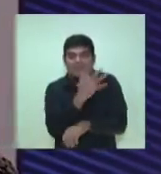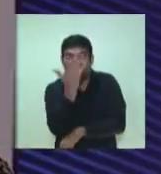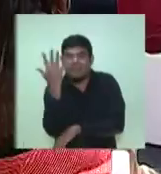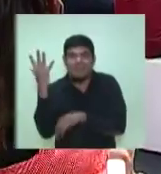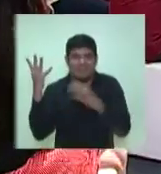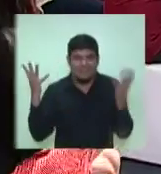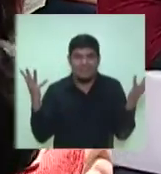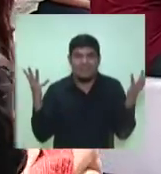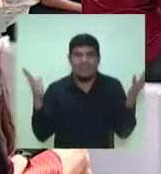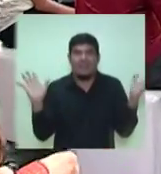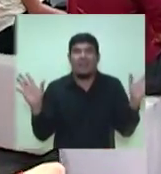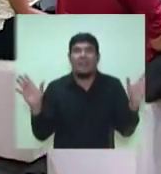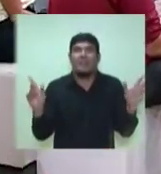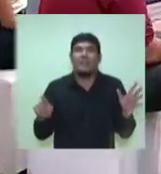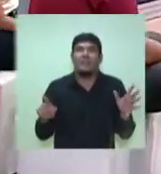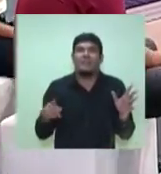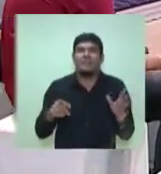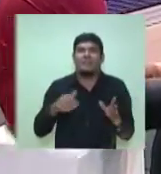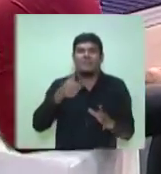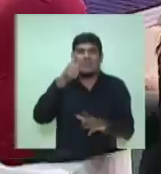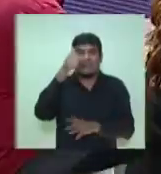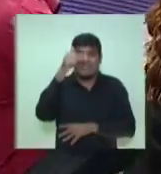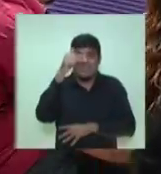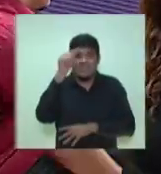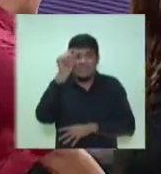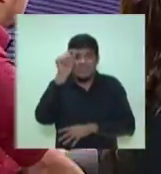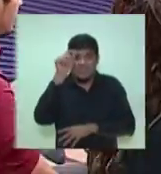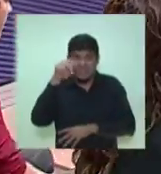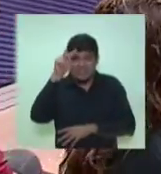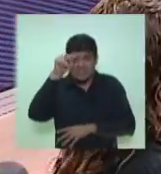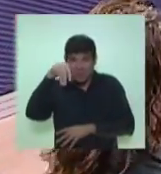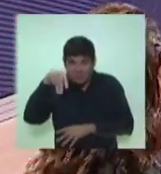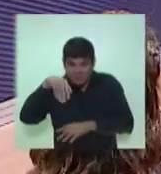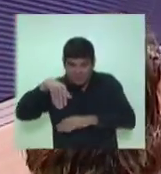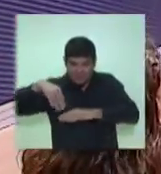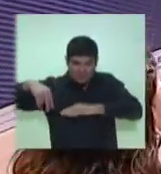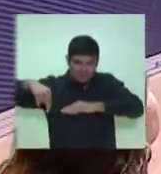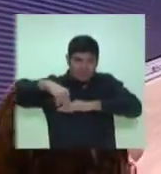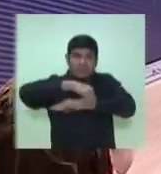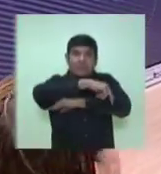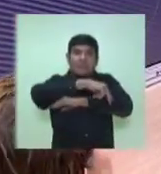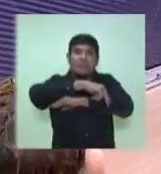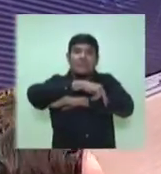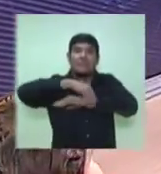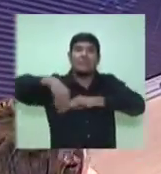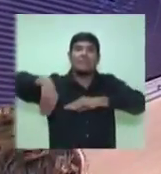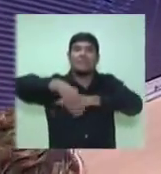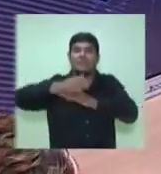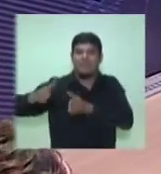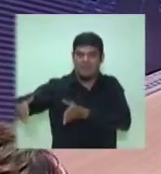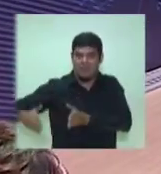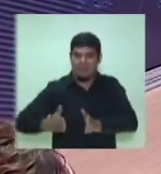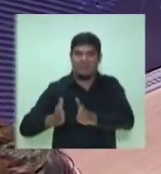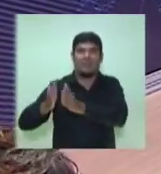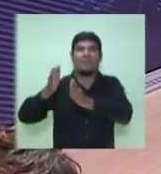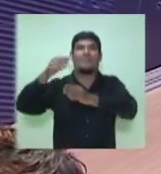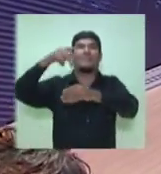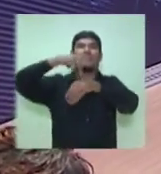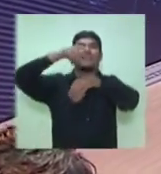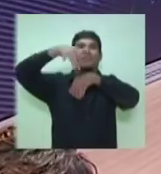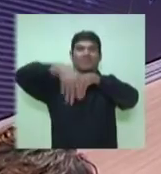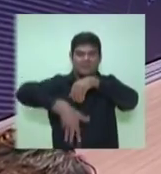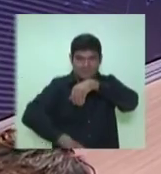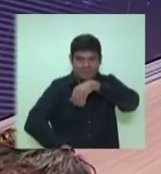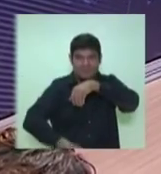com os 17 quilômetros previstos para a estrada do Mindu, para o Corredor do Mindu.